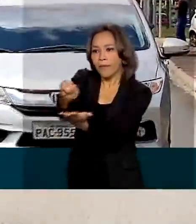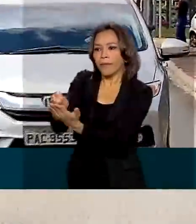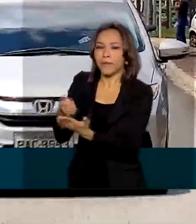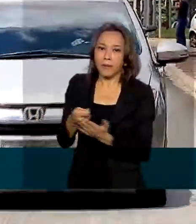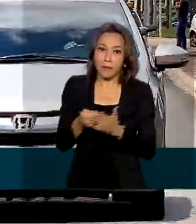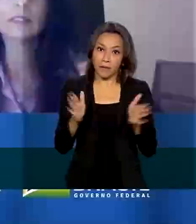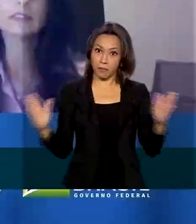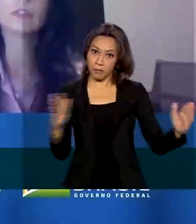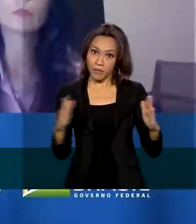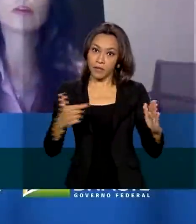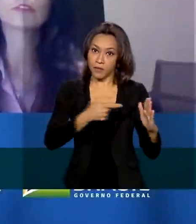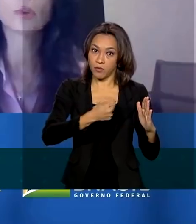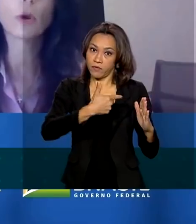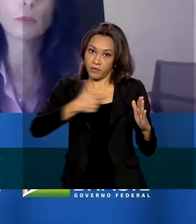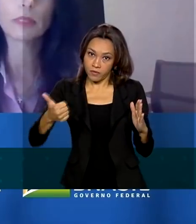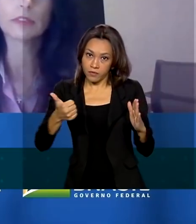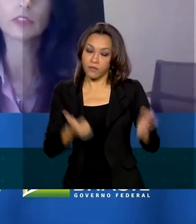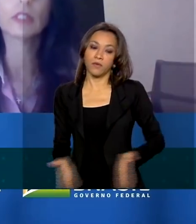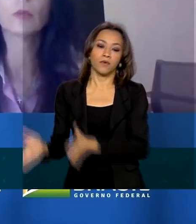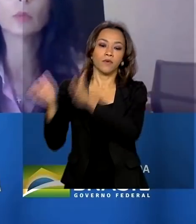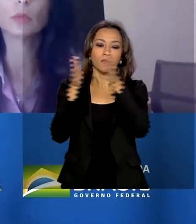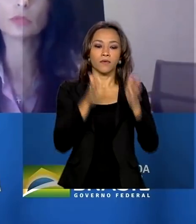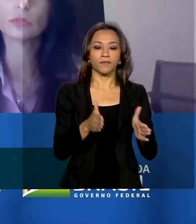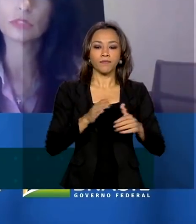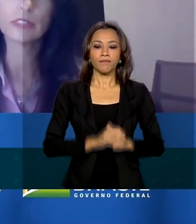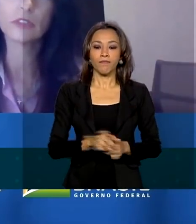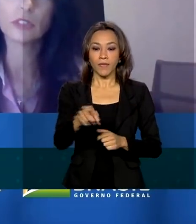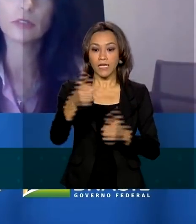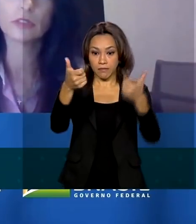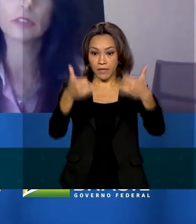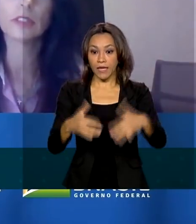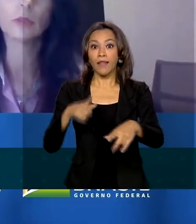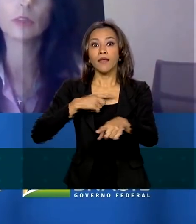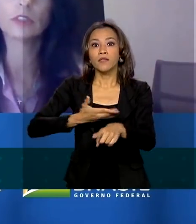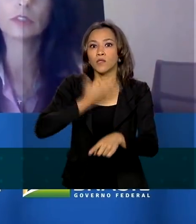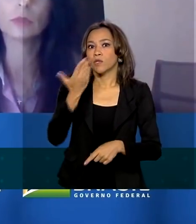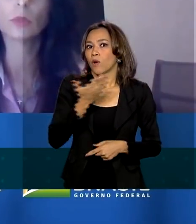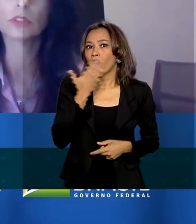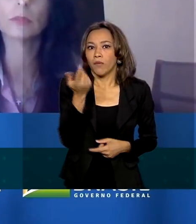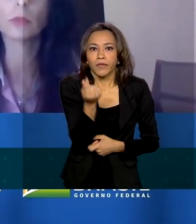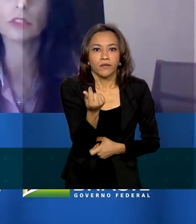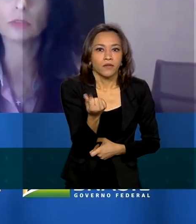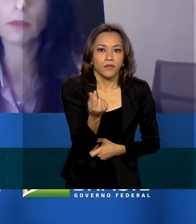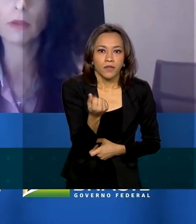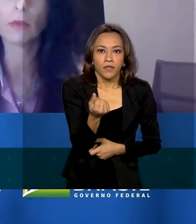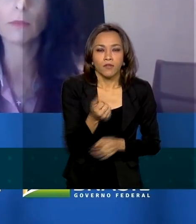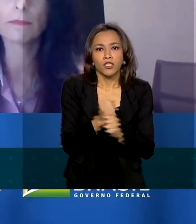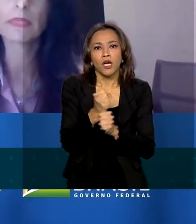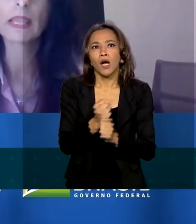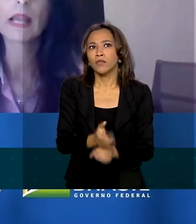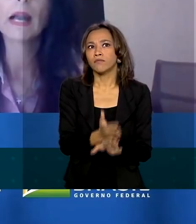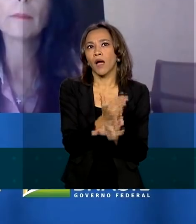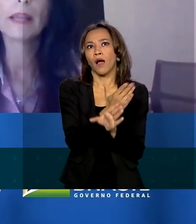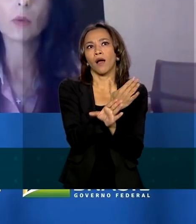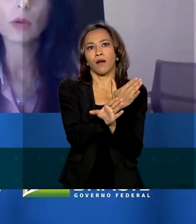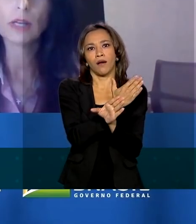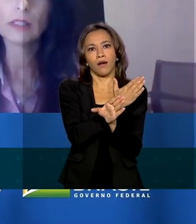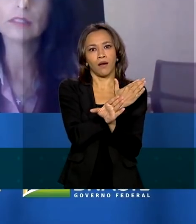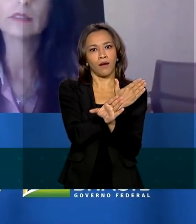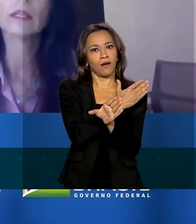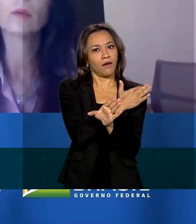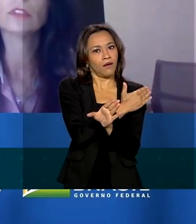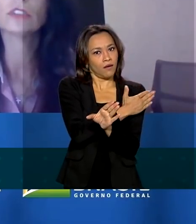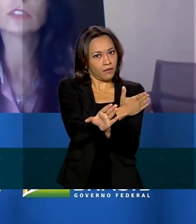2021. Existe uma sobra de recursos de anos anteriores, que o contribuinte pagou a